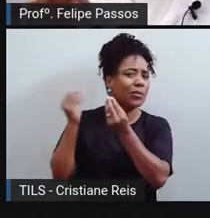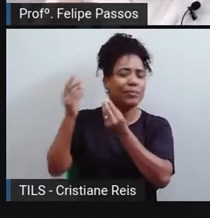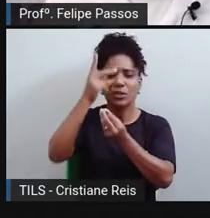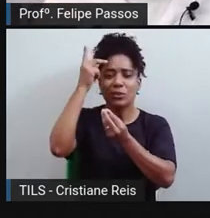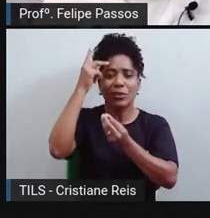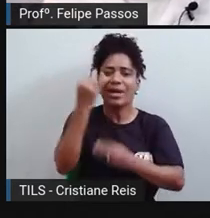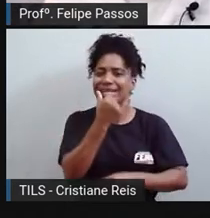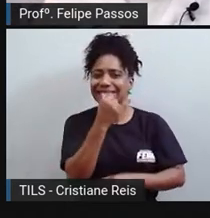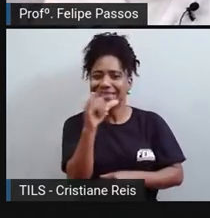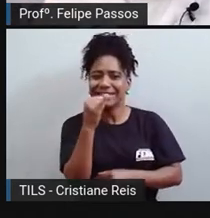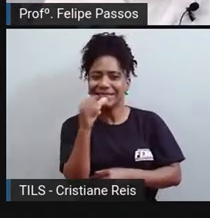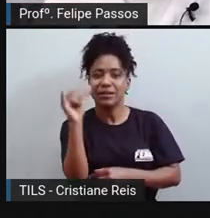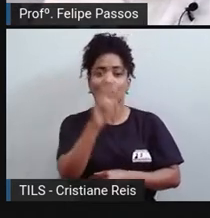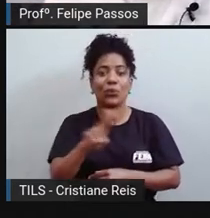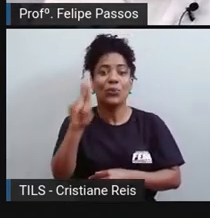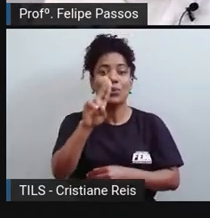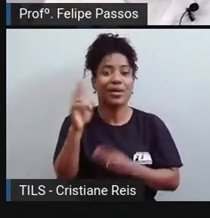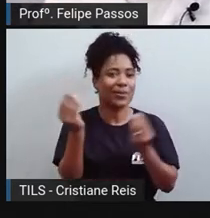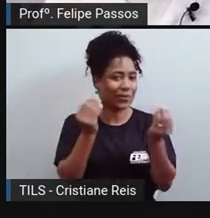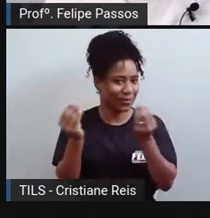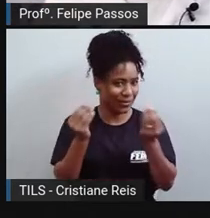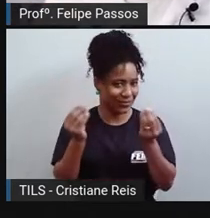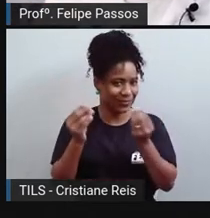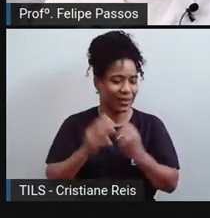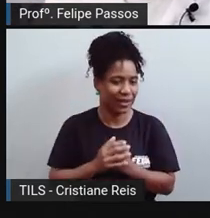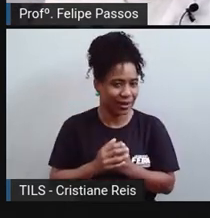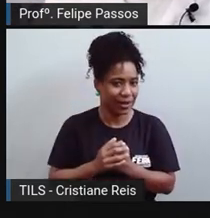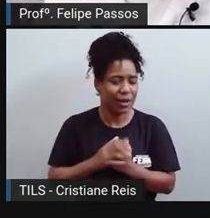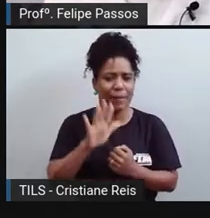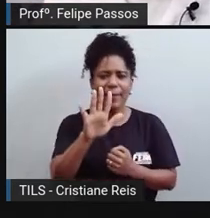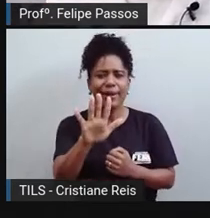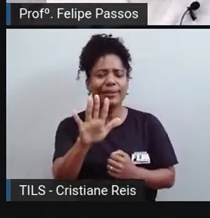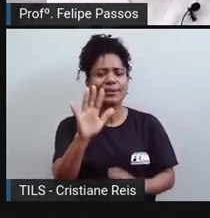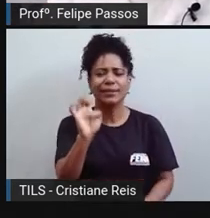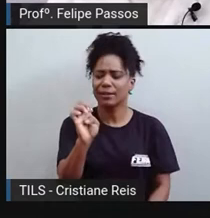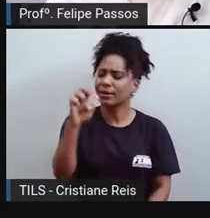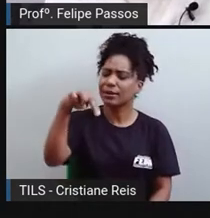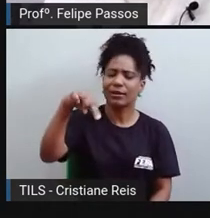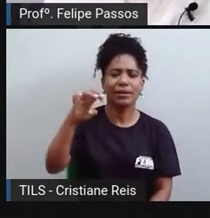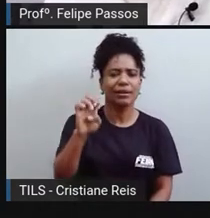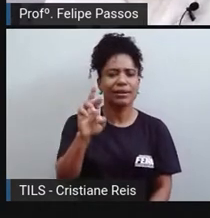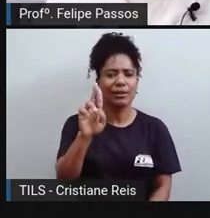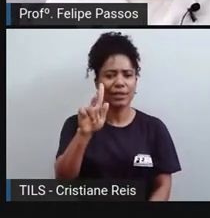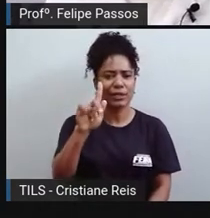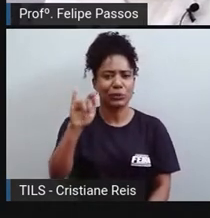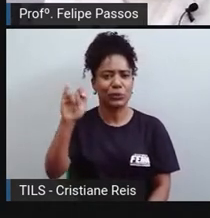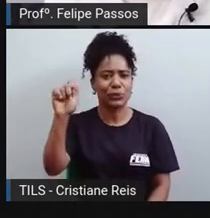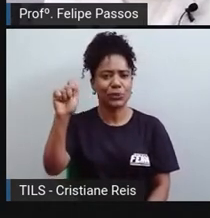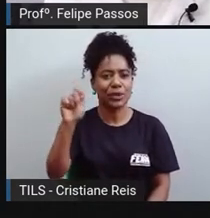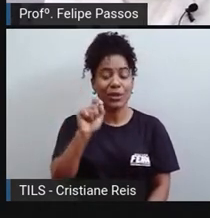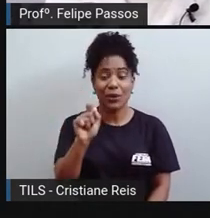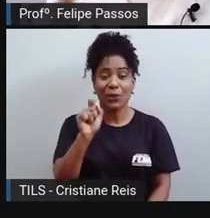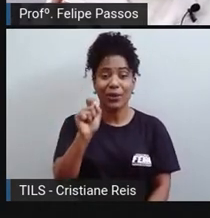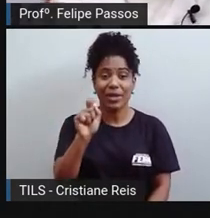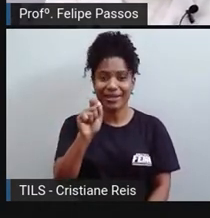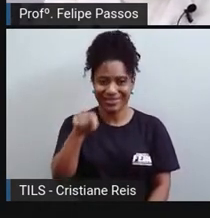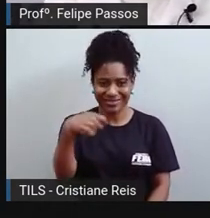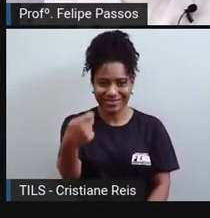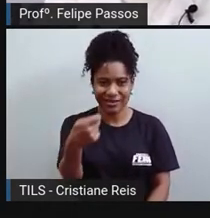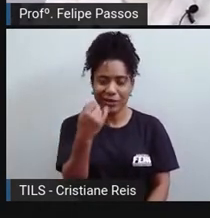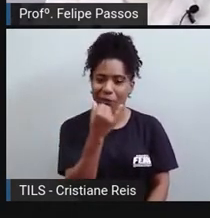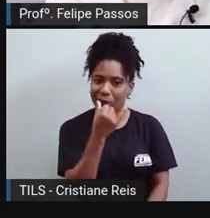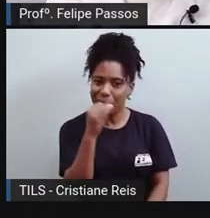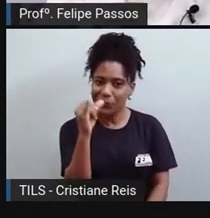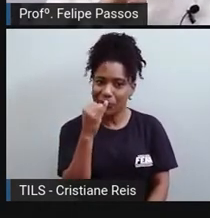Para começar, vamos definir o que é energia, certo? A energia vai ter vários conceitos um pouquinho